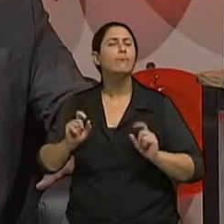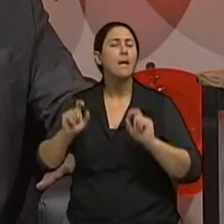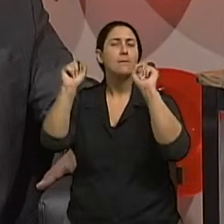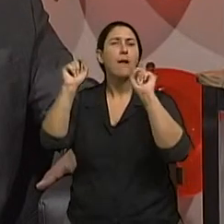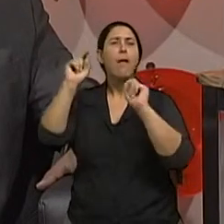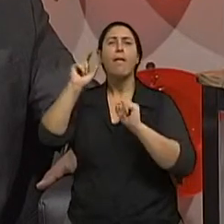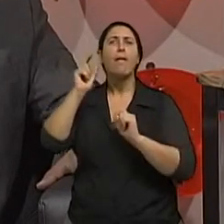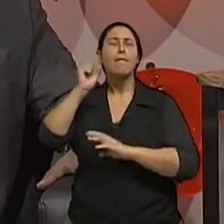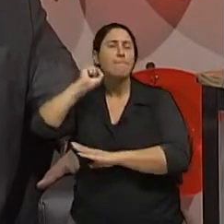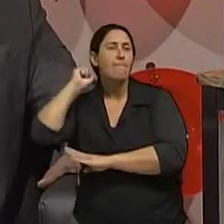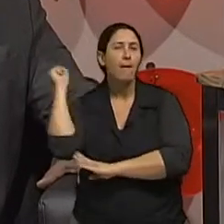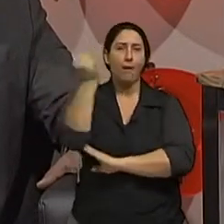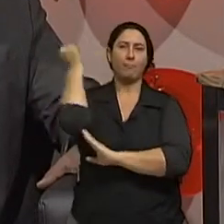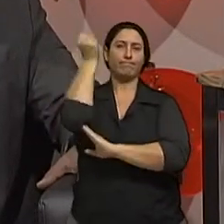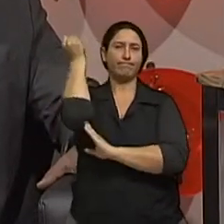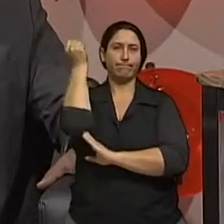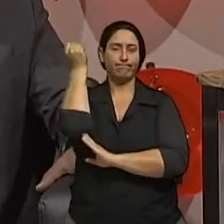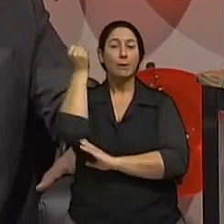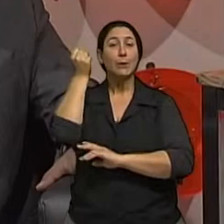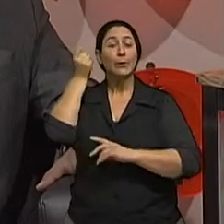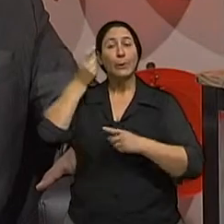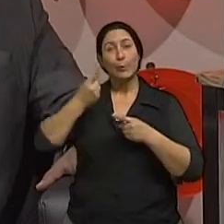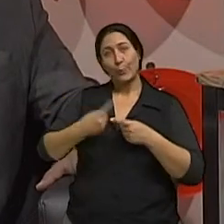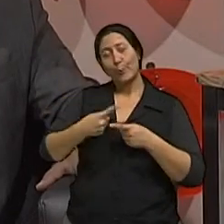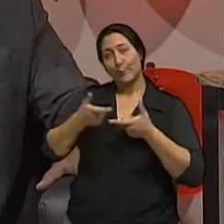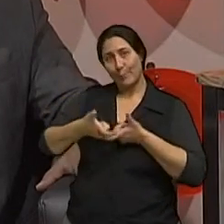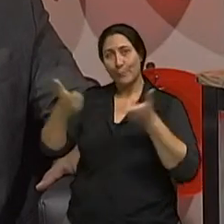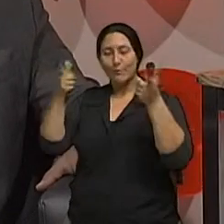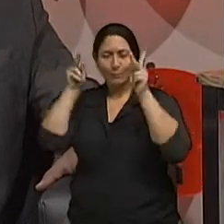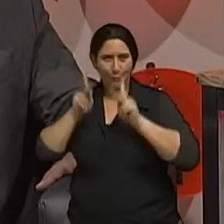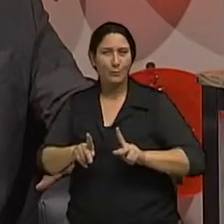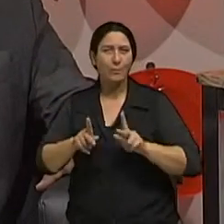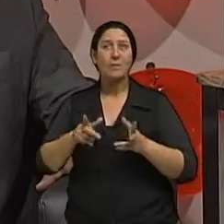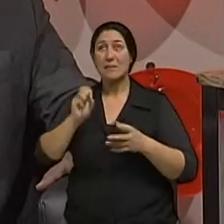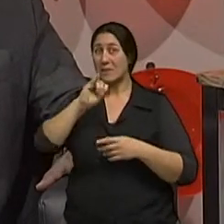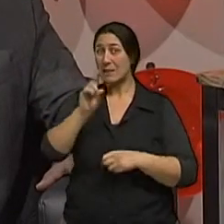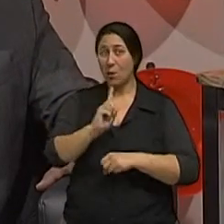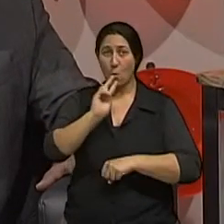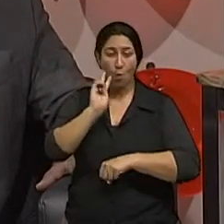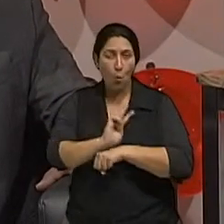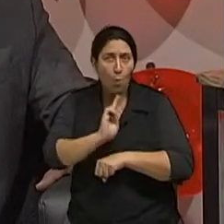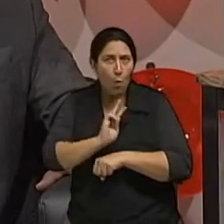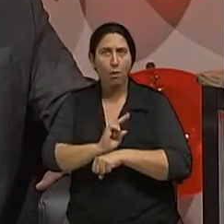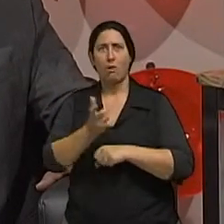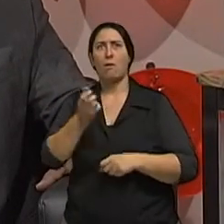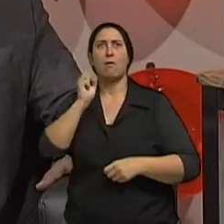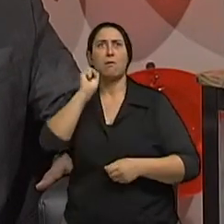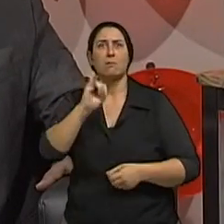de agressividade e que na grande maioria das vezes, se não tratado muito precocemente,